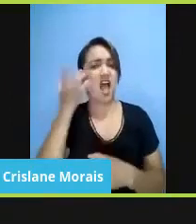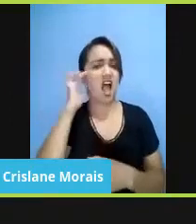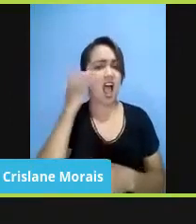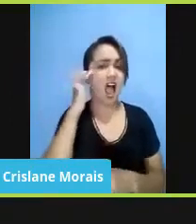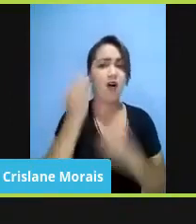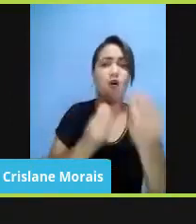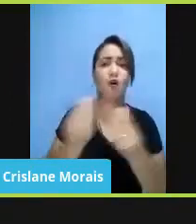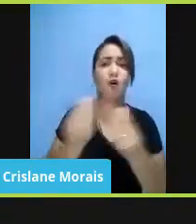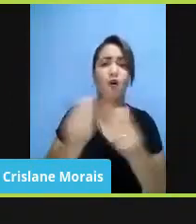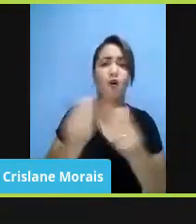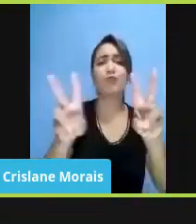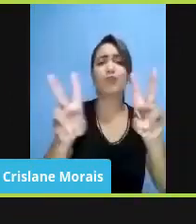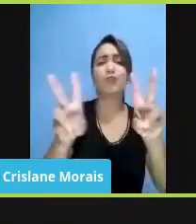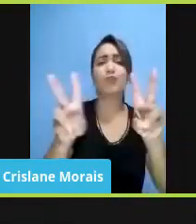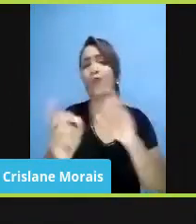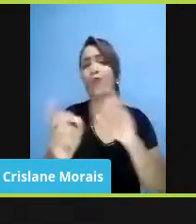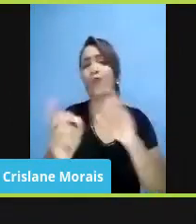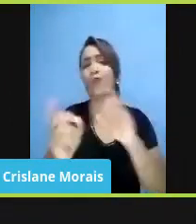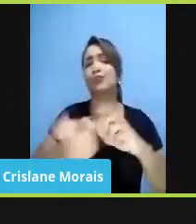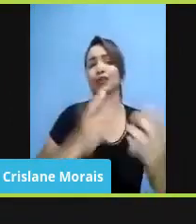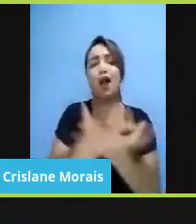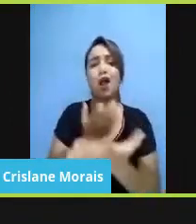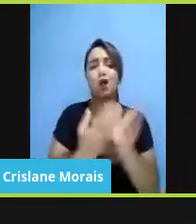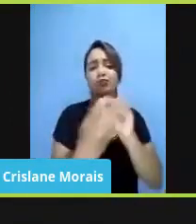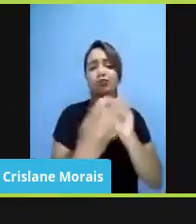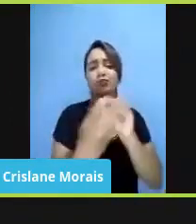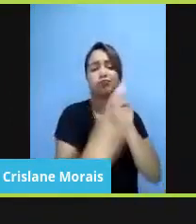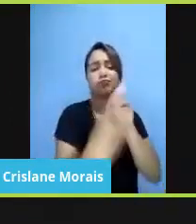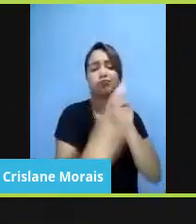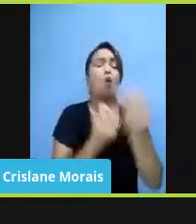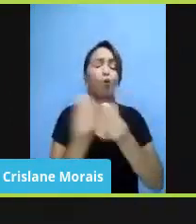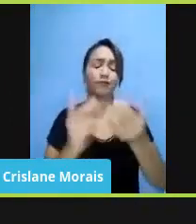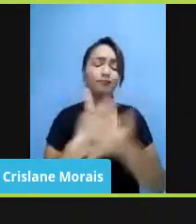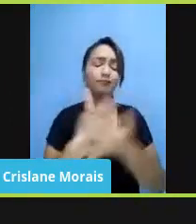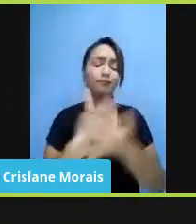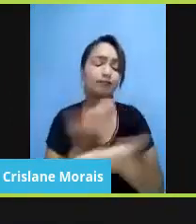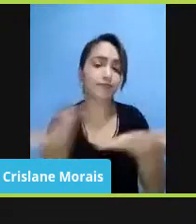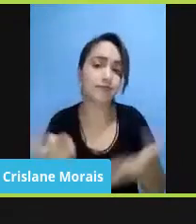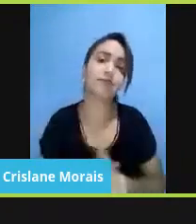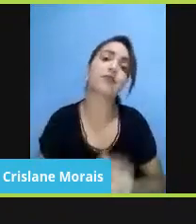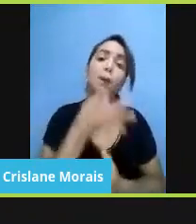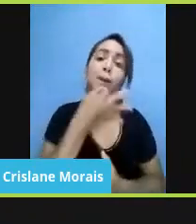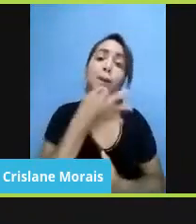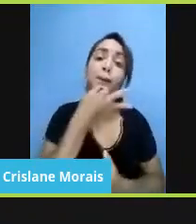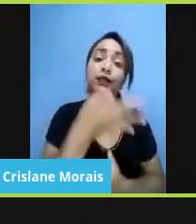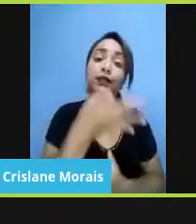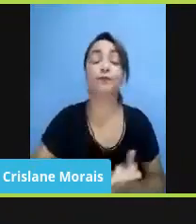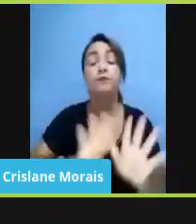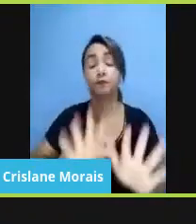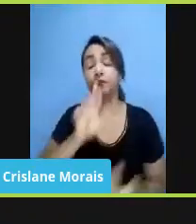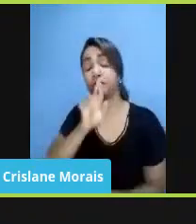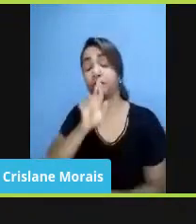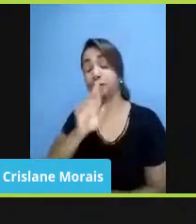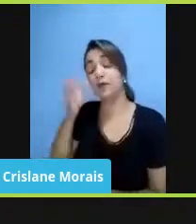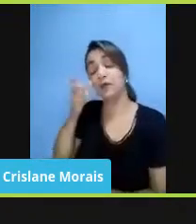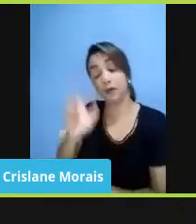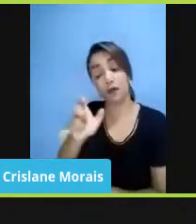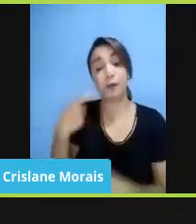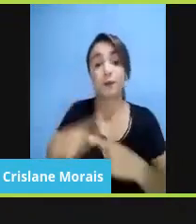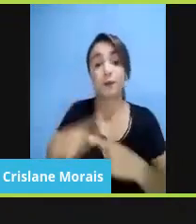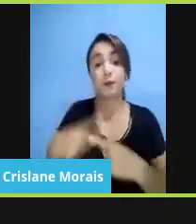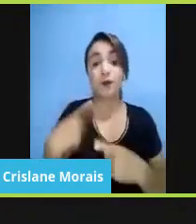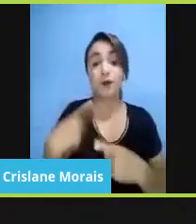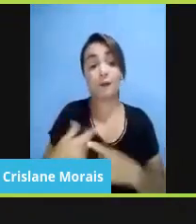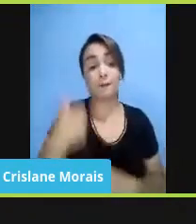assunto? Como que está essa questão da aula online? É muito interessante, porque quem primeiro me